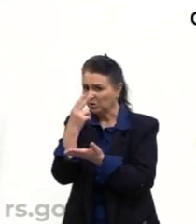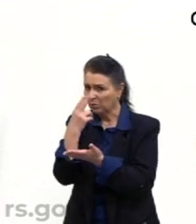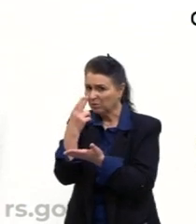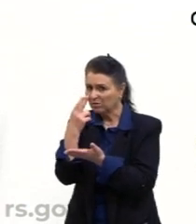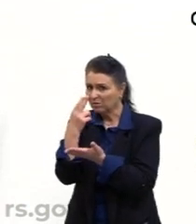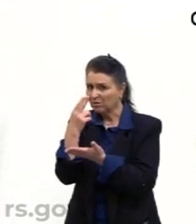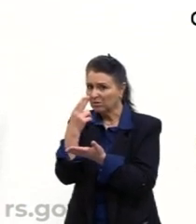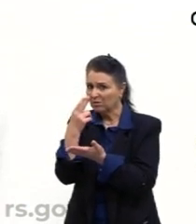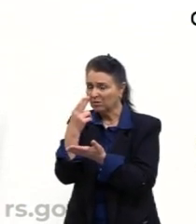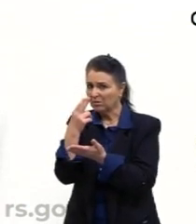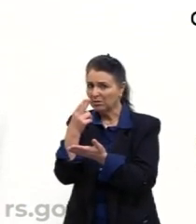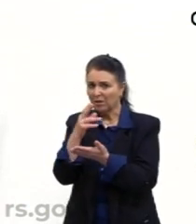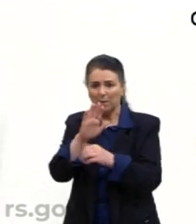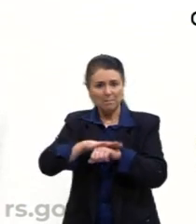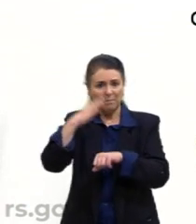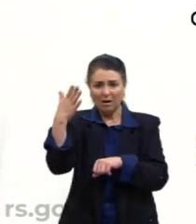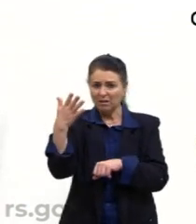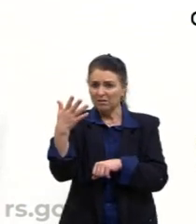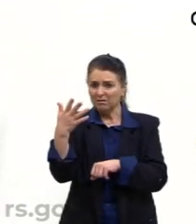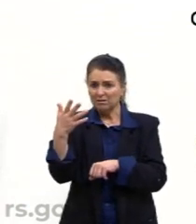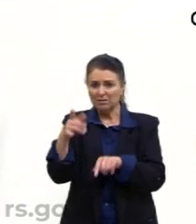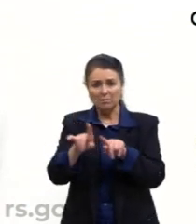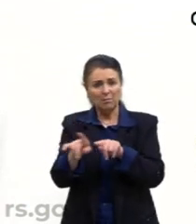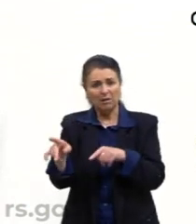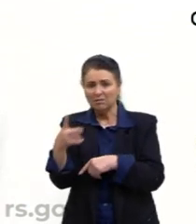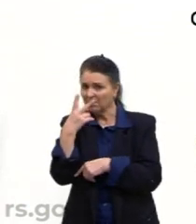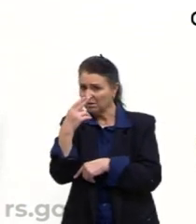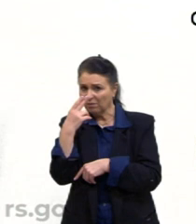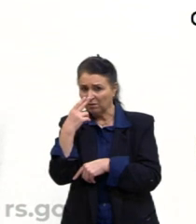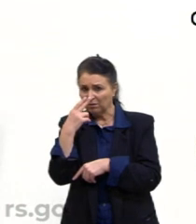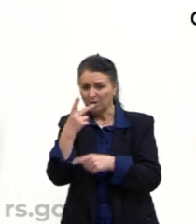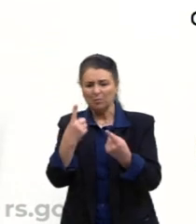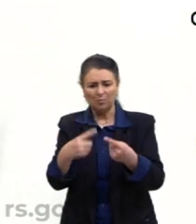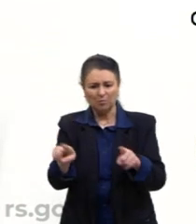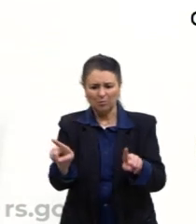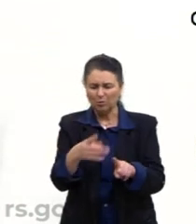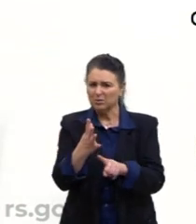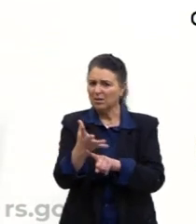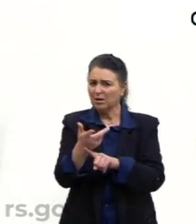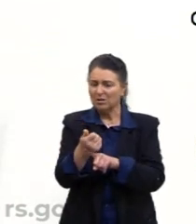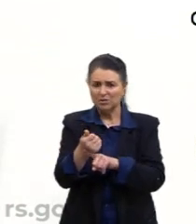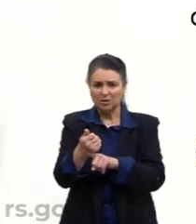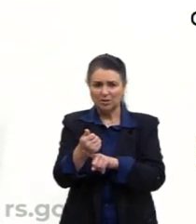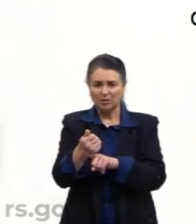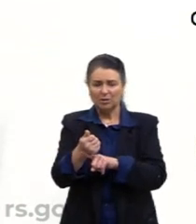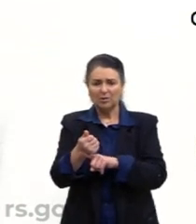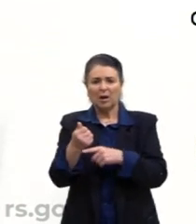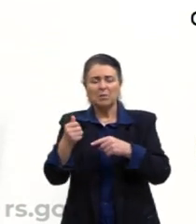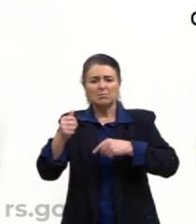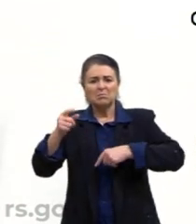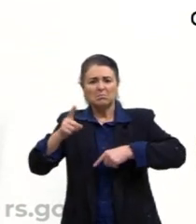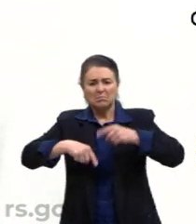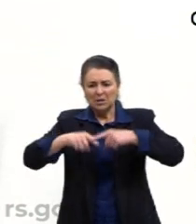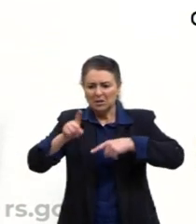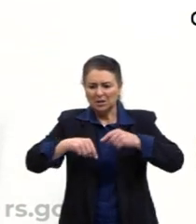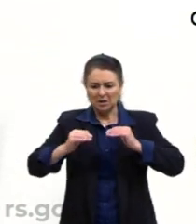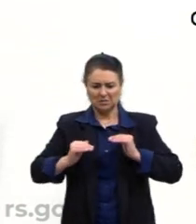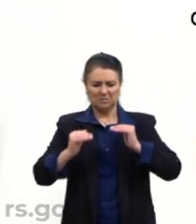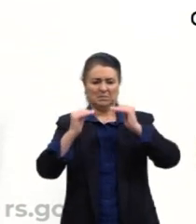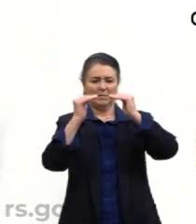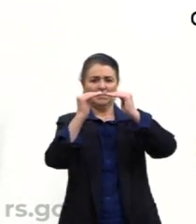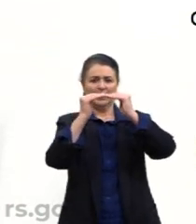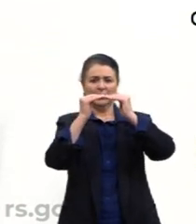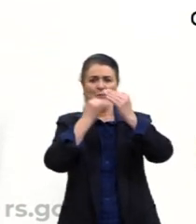o mais do mesmo. Observem a música, a arte, é o mais do mesmo, né? Produtos padronizados. Bem claro isso, né, turma?